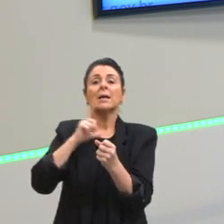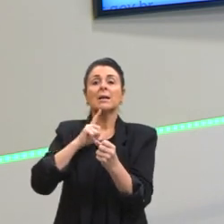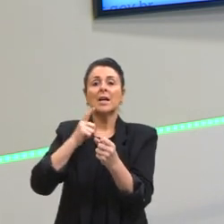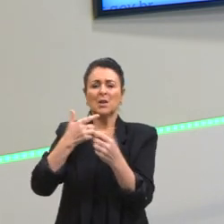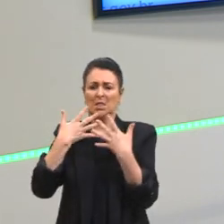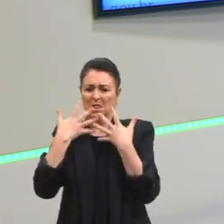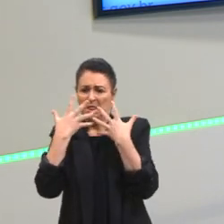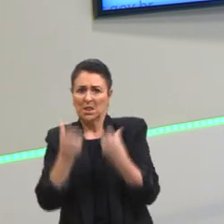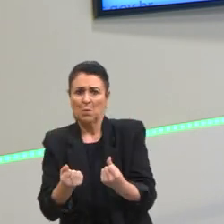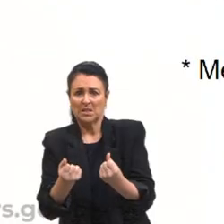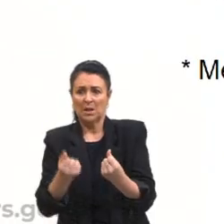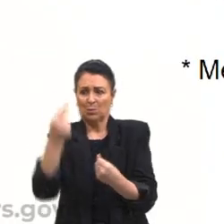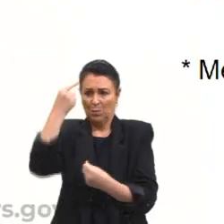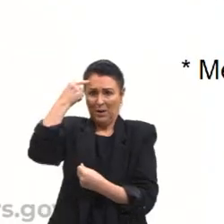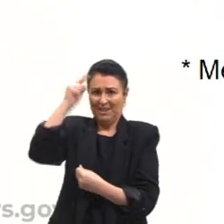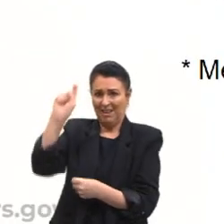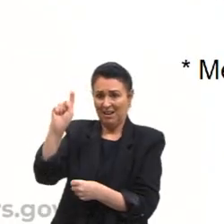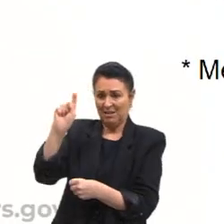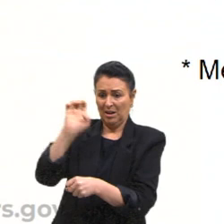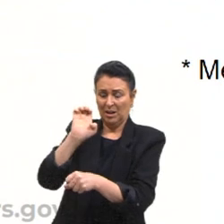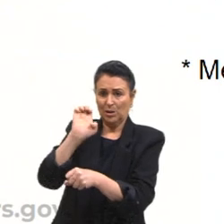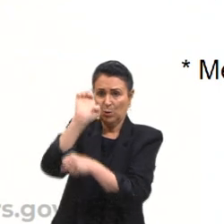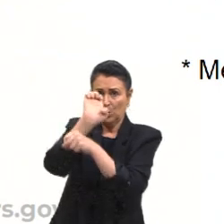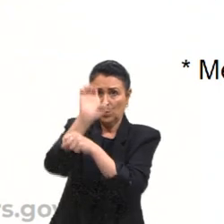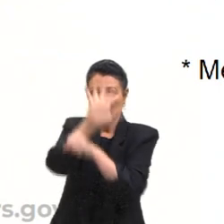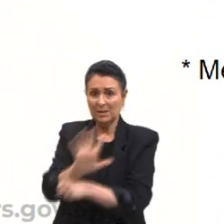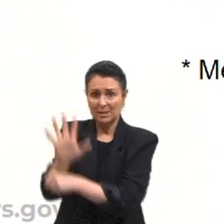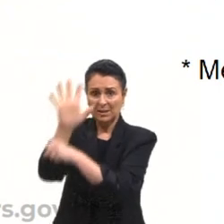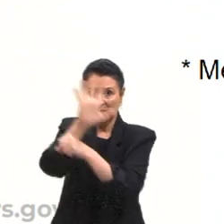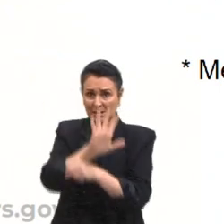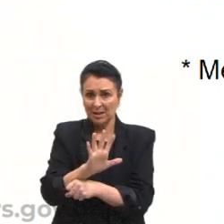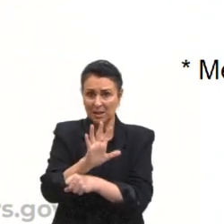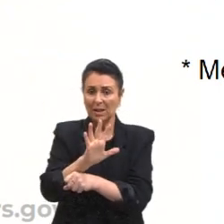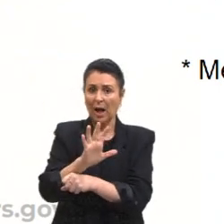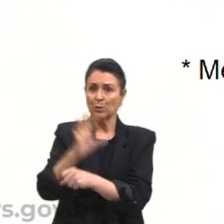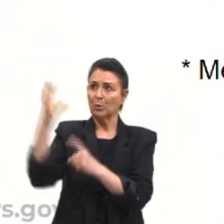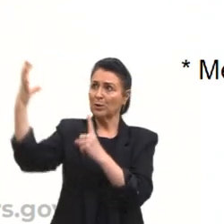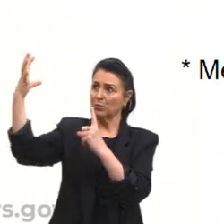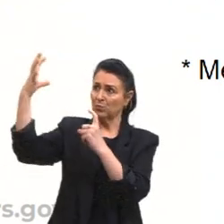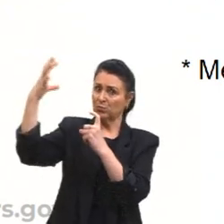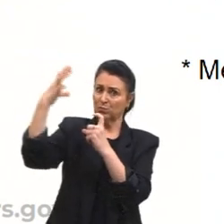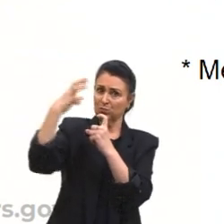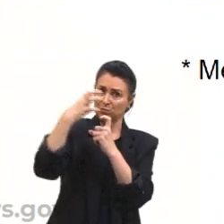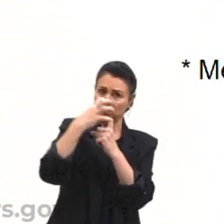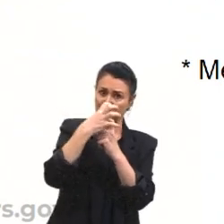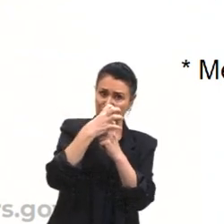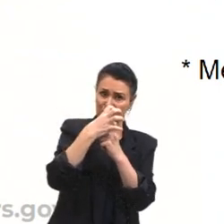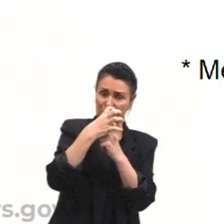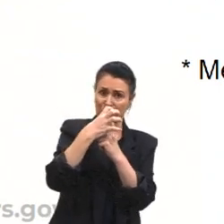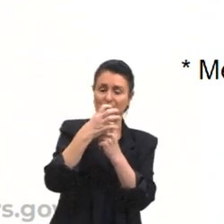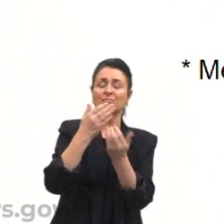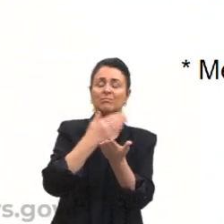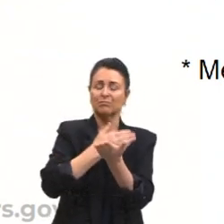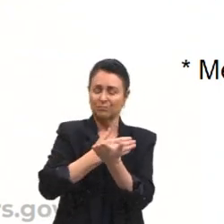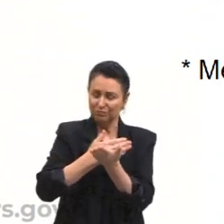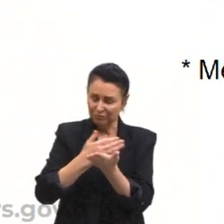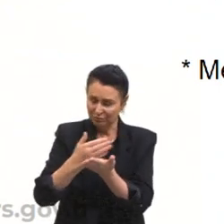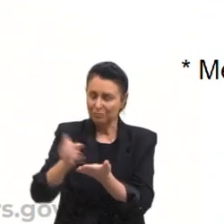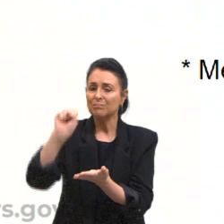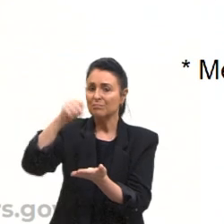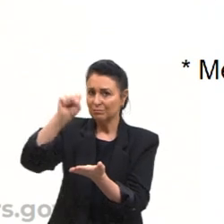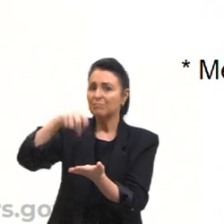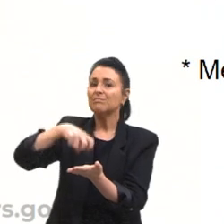discordar das ideias que o Estado-nação prega, aí entram os aparelhos repressivos. A gente vê muito isso